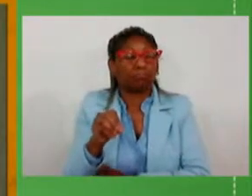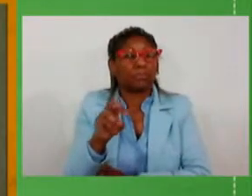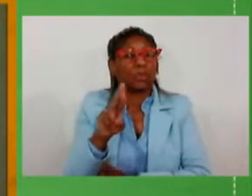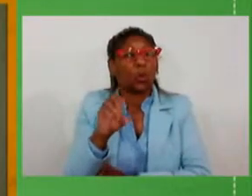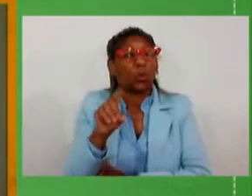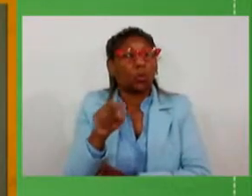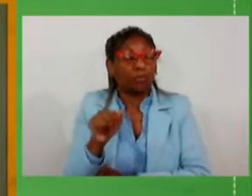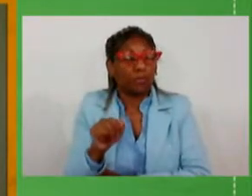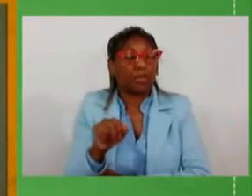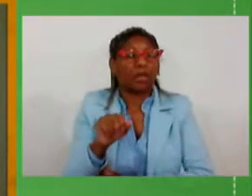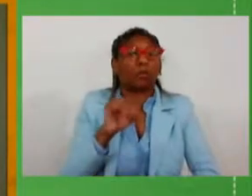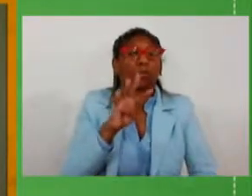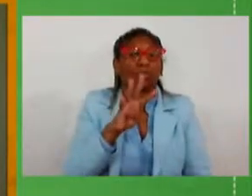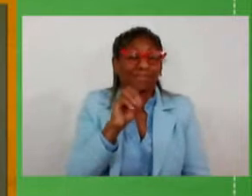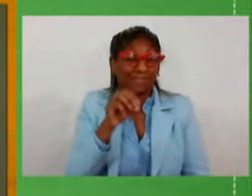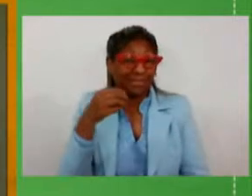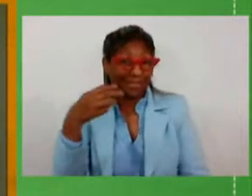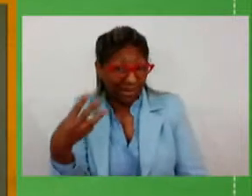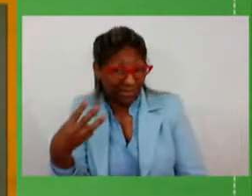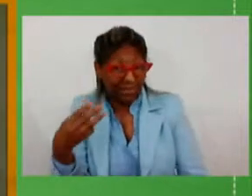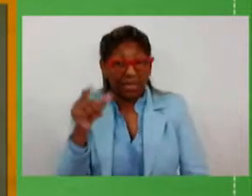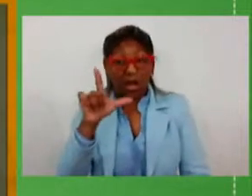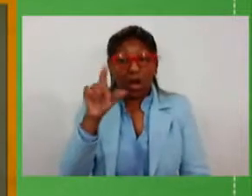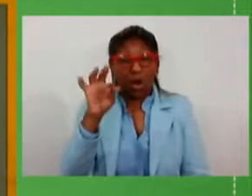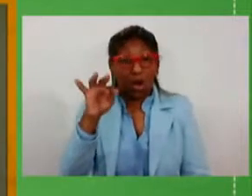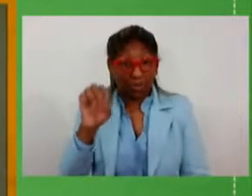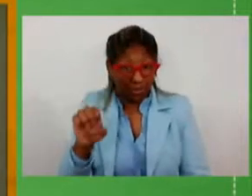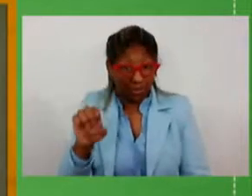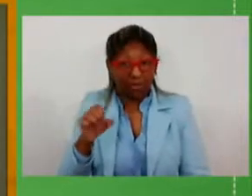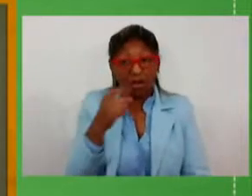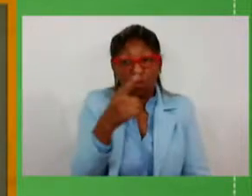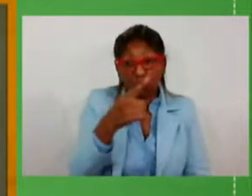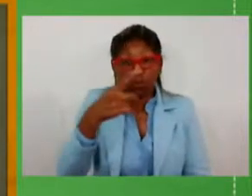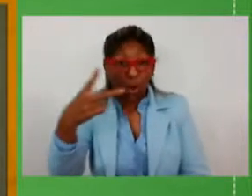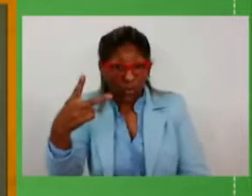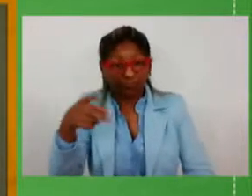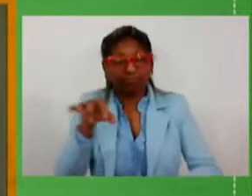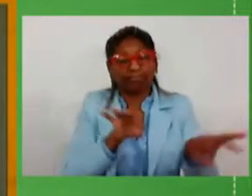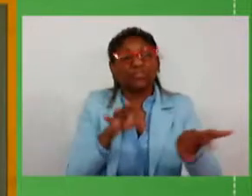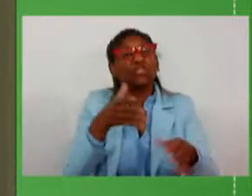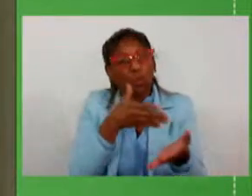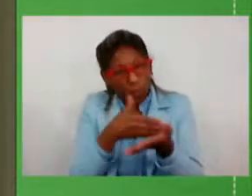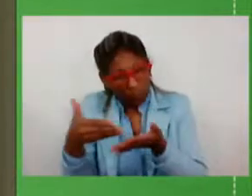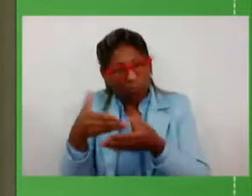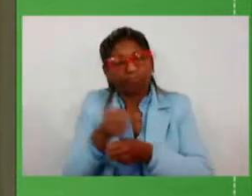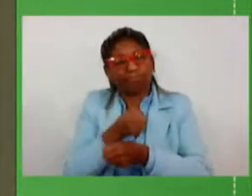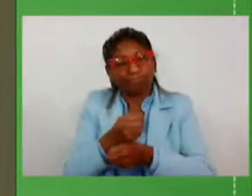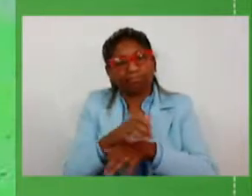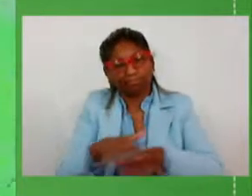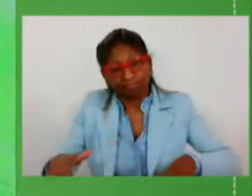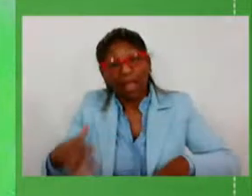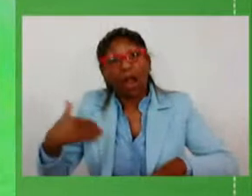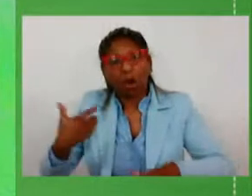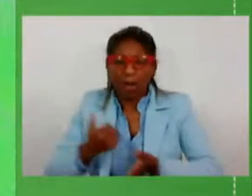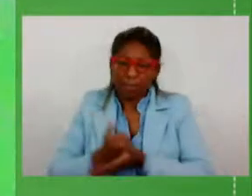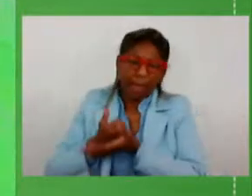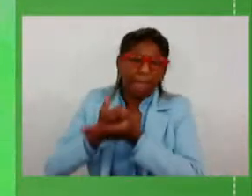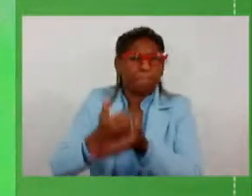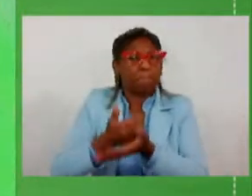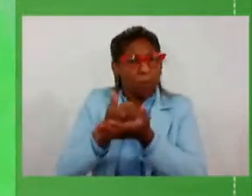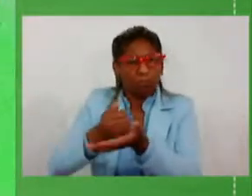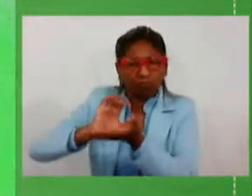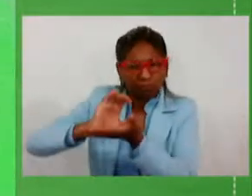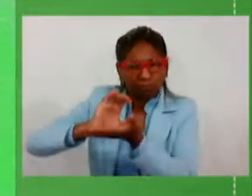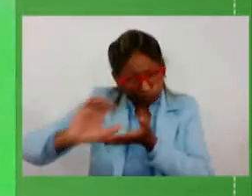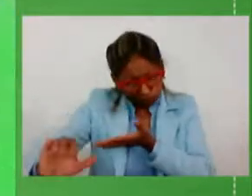1 e 2 que serão já estão sendo pavimentados e que terão reforço de recursos para